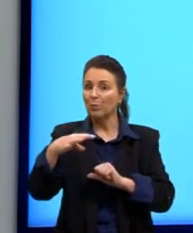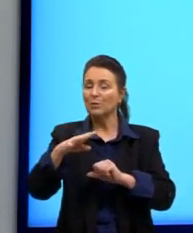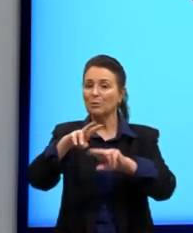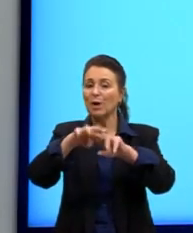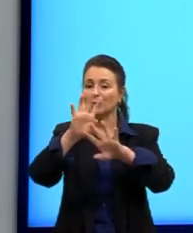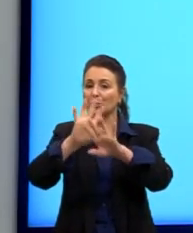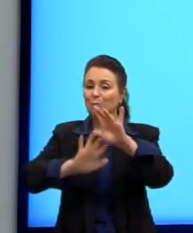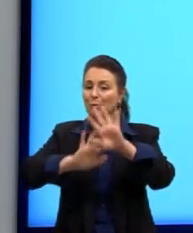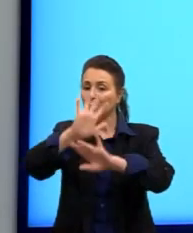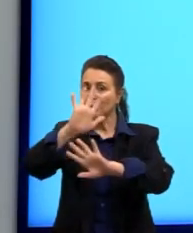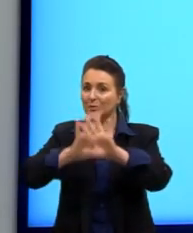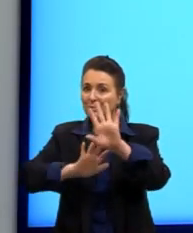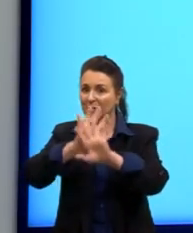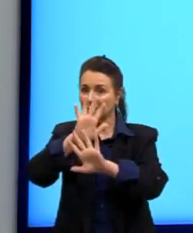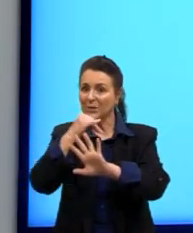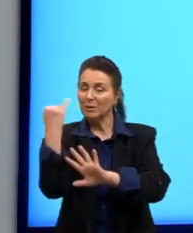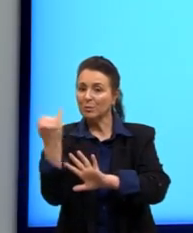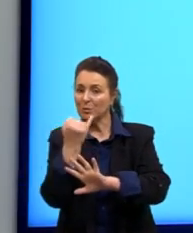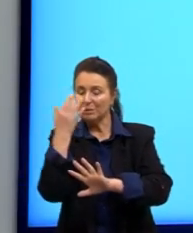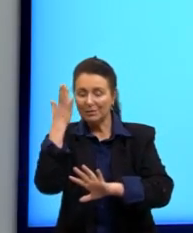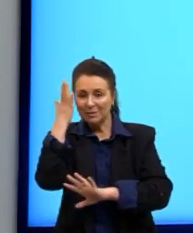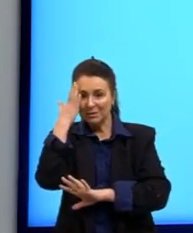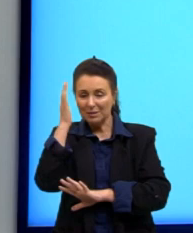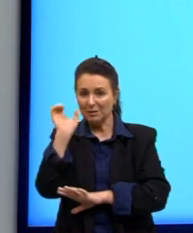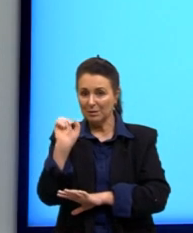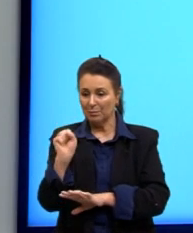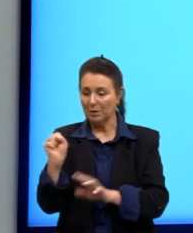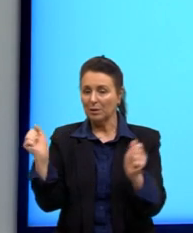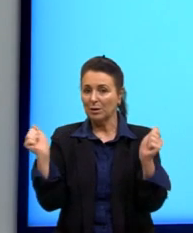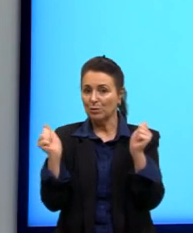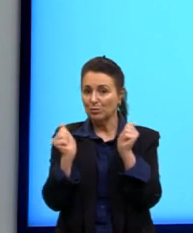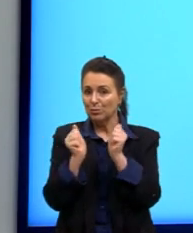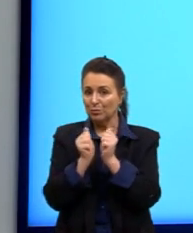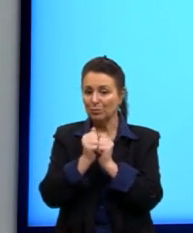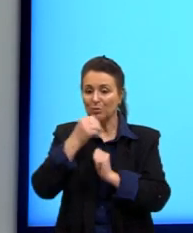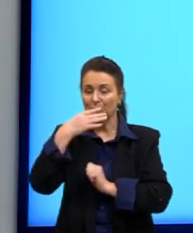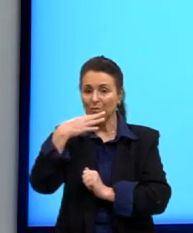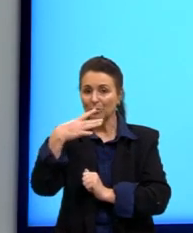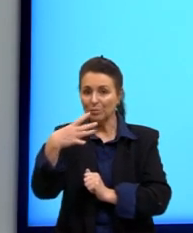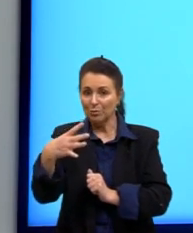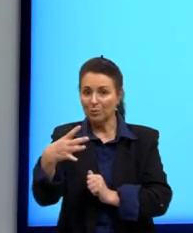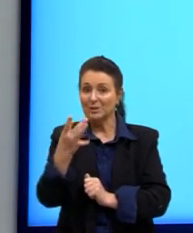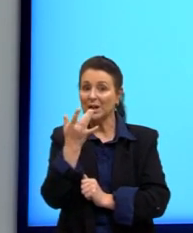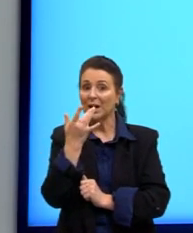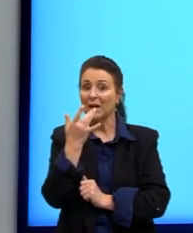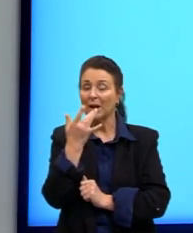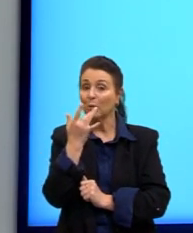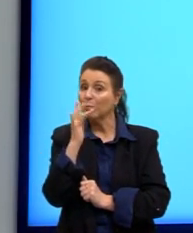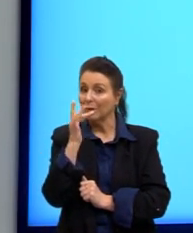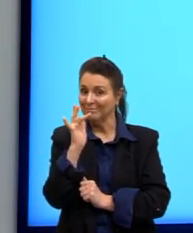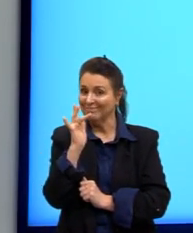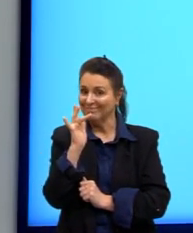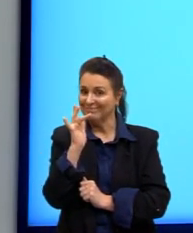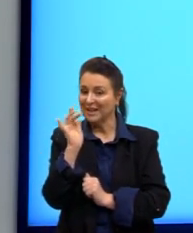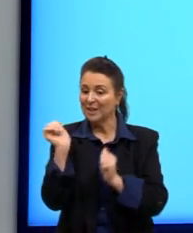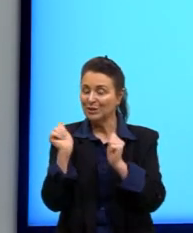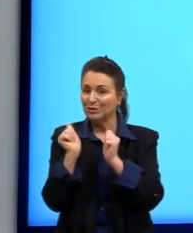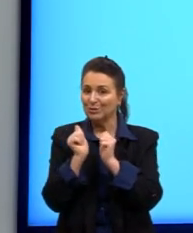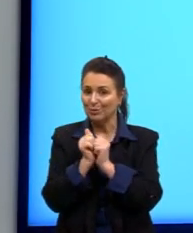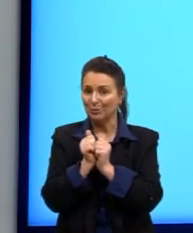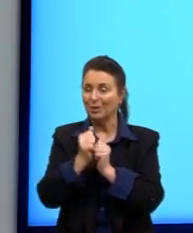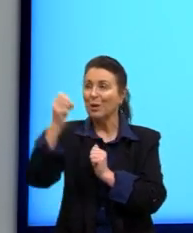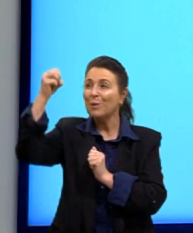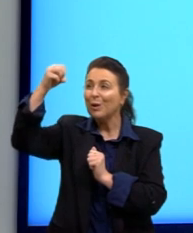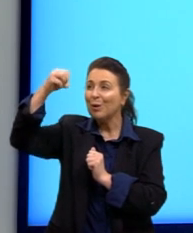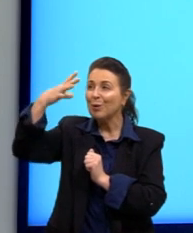E é importante a gente saber, então, que a junção de todas essas cores aqui é o branco. É a luz branca,